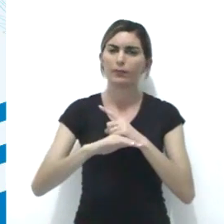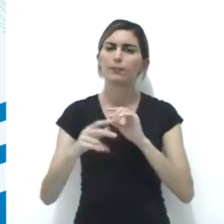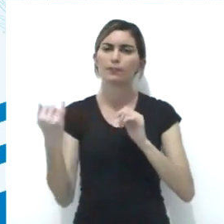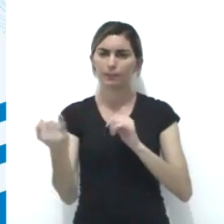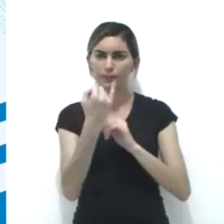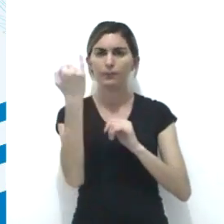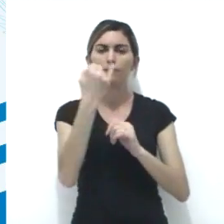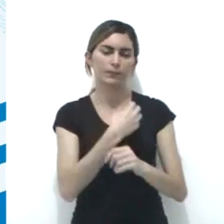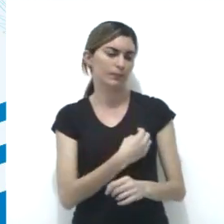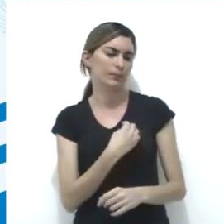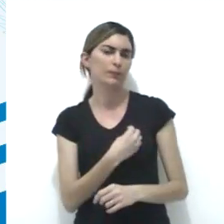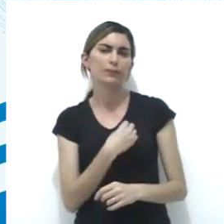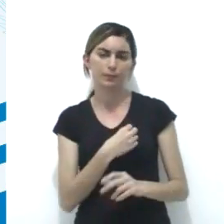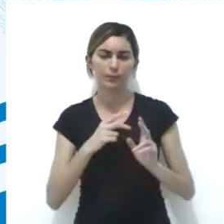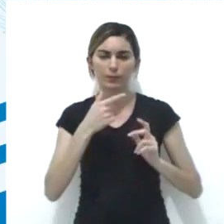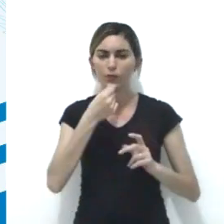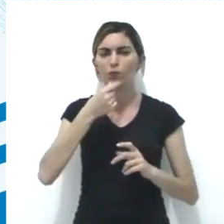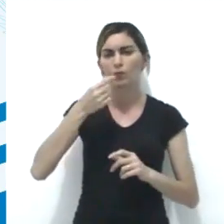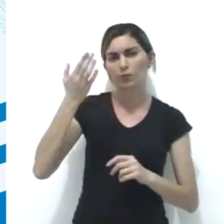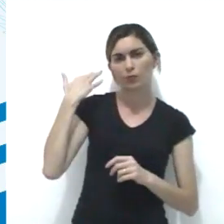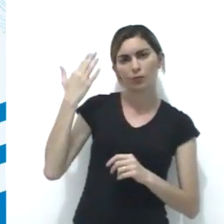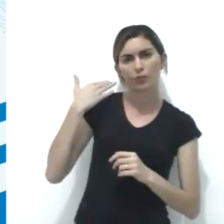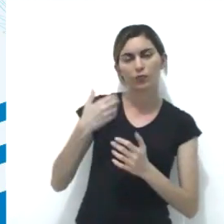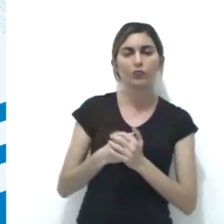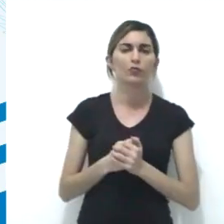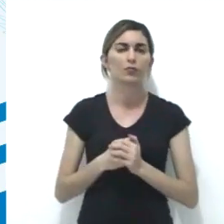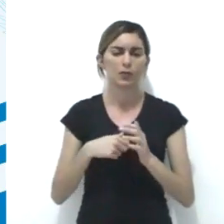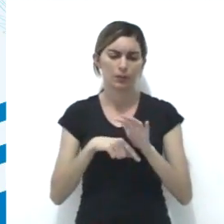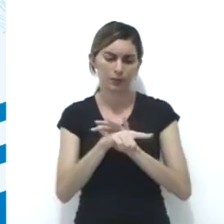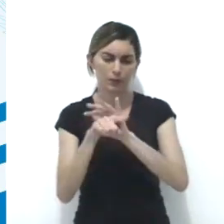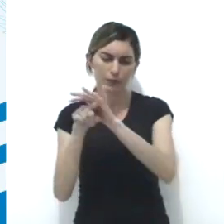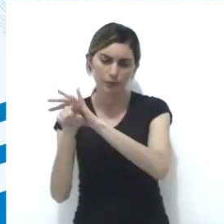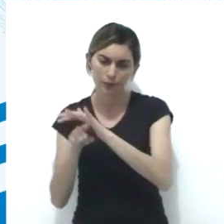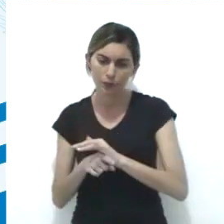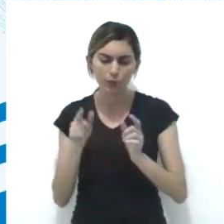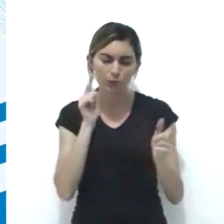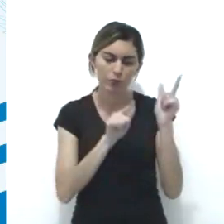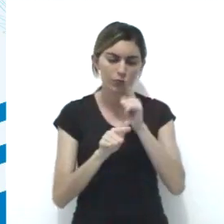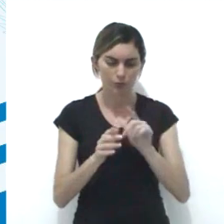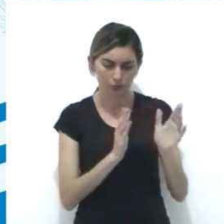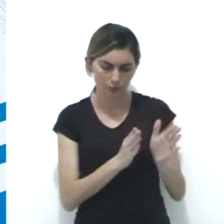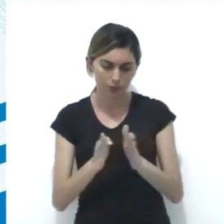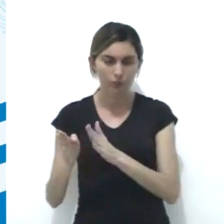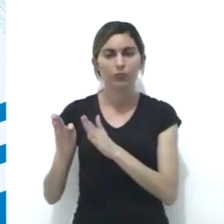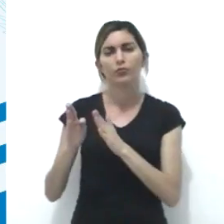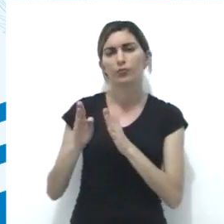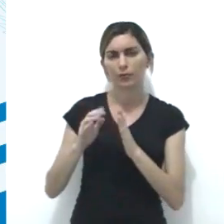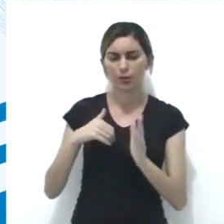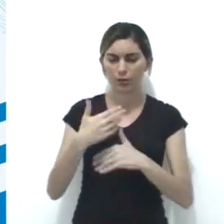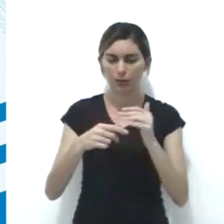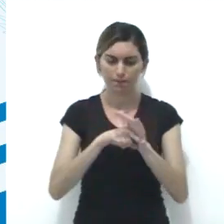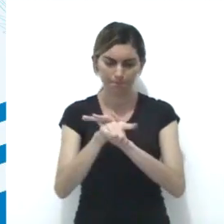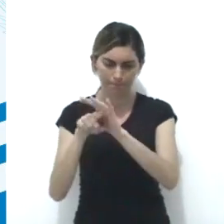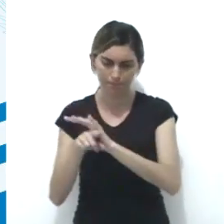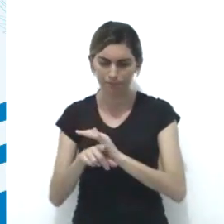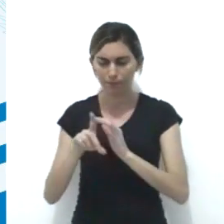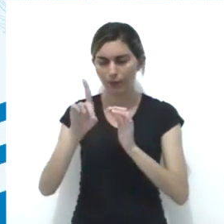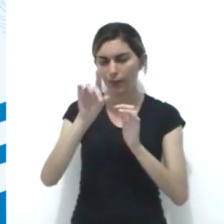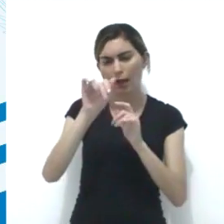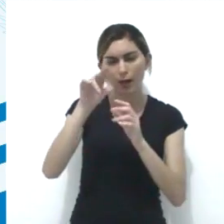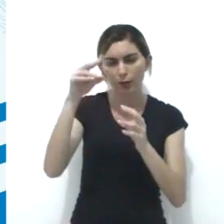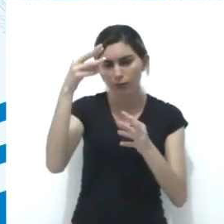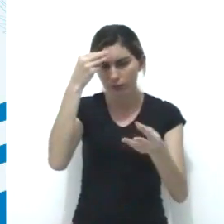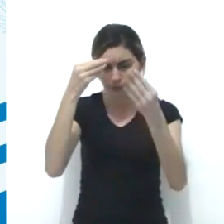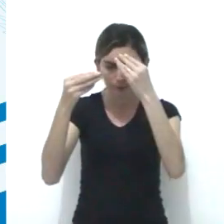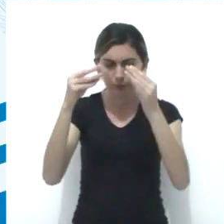essencial para a sobrevivência do homem primitivo. Pesquisadores conseguem organizar, através de uma análise